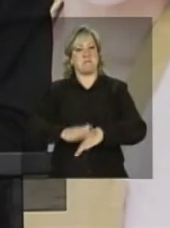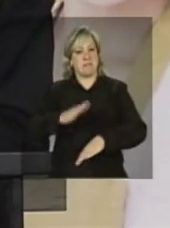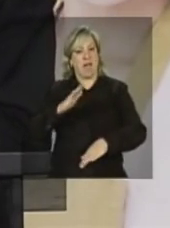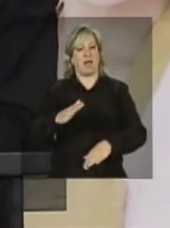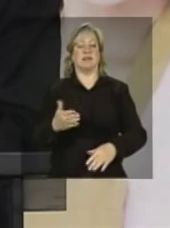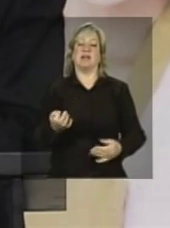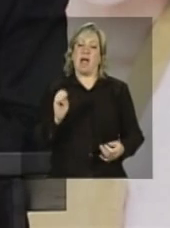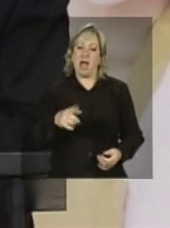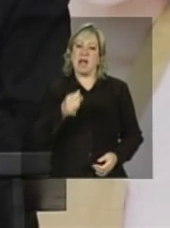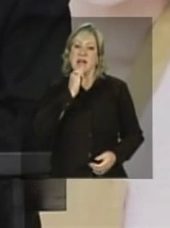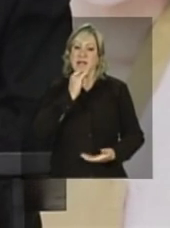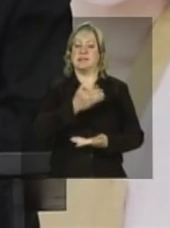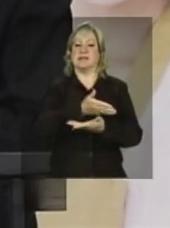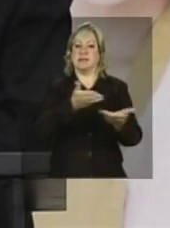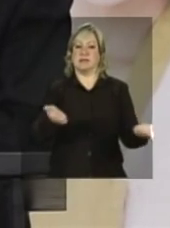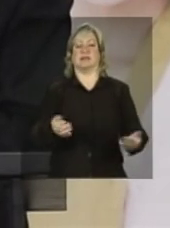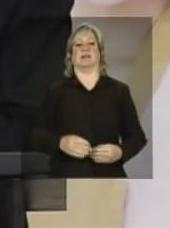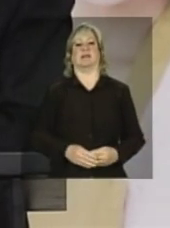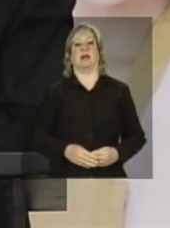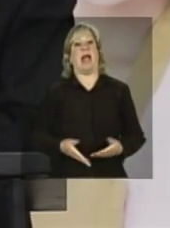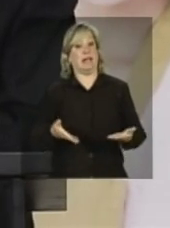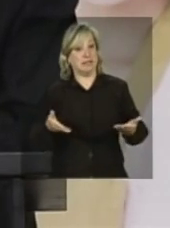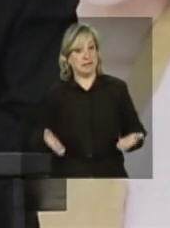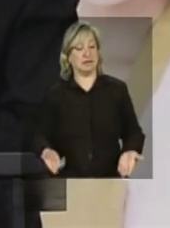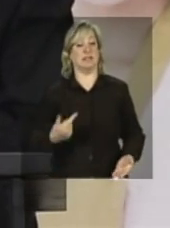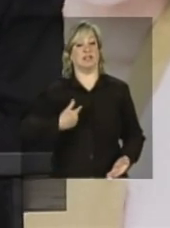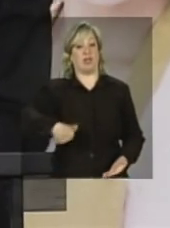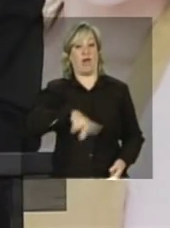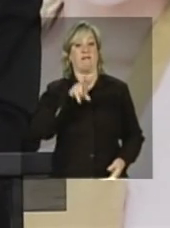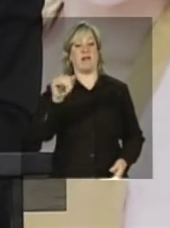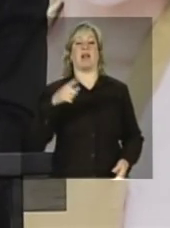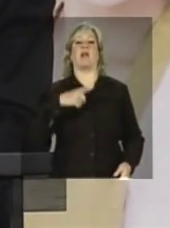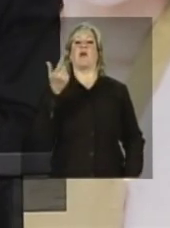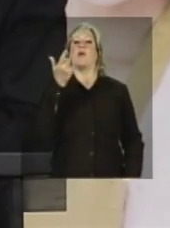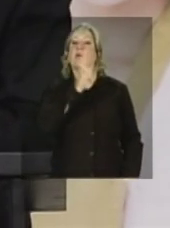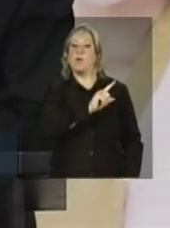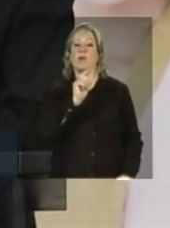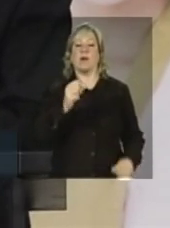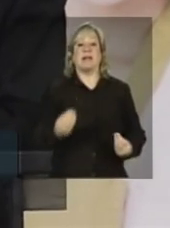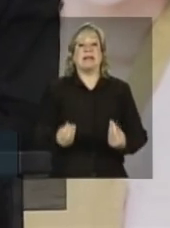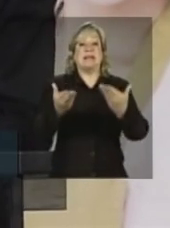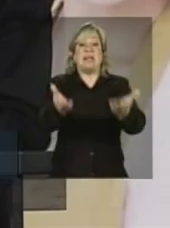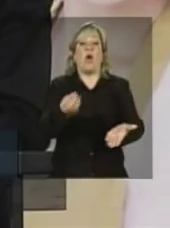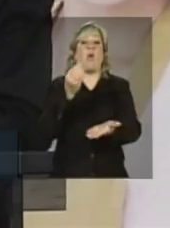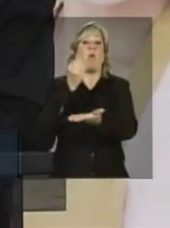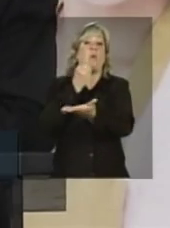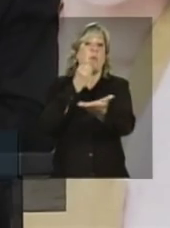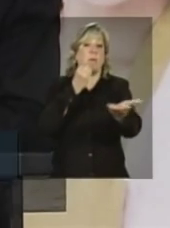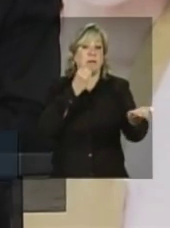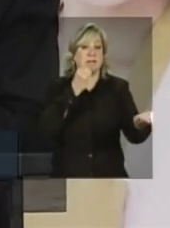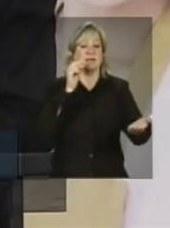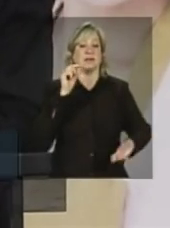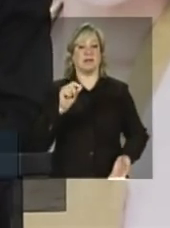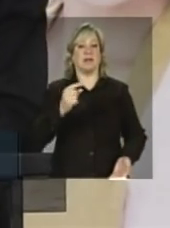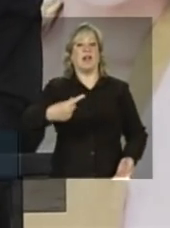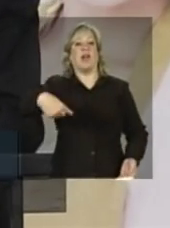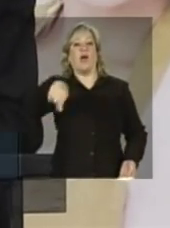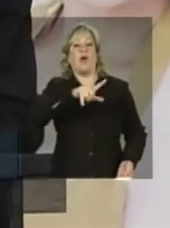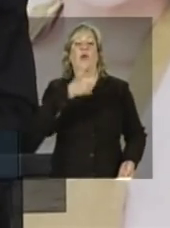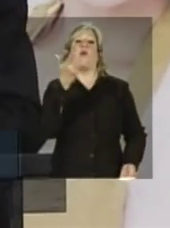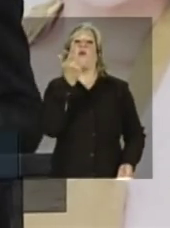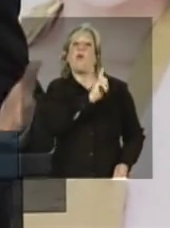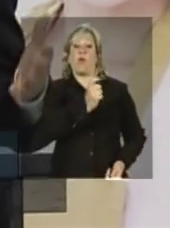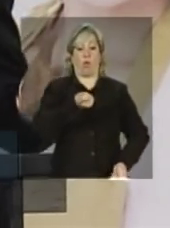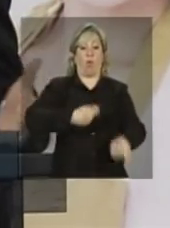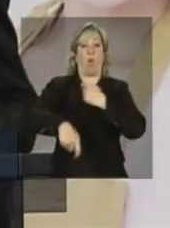significativamente a sua renda. Dessa maneira, nós vamos estar dando a oportunidade de realização